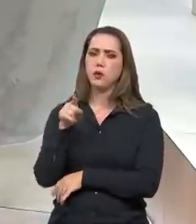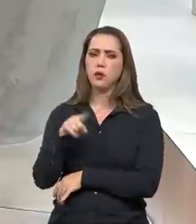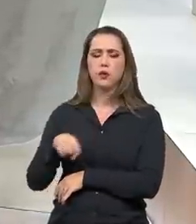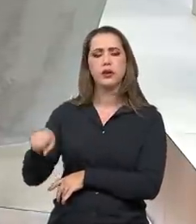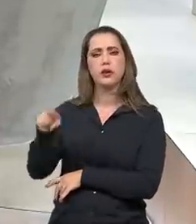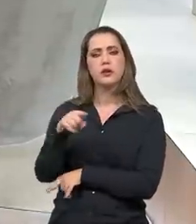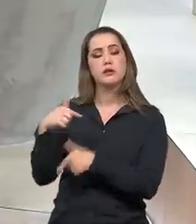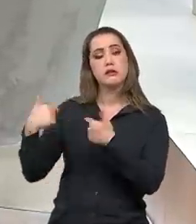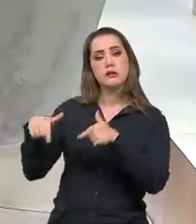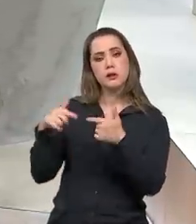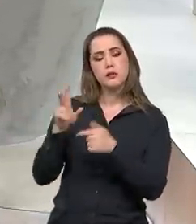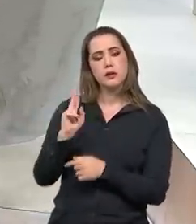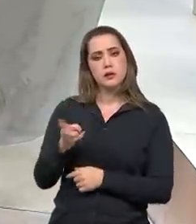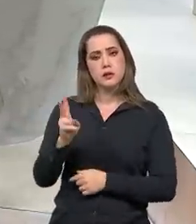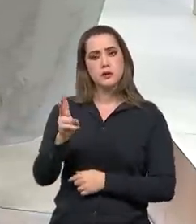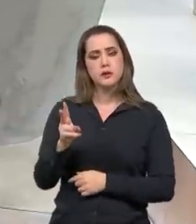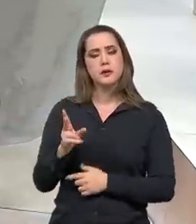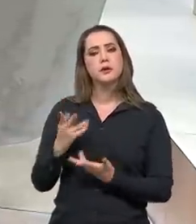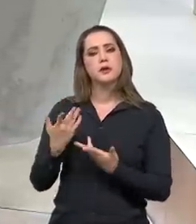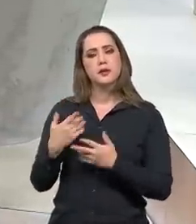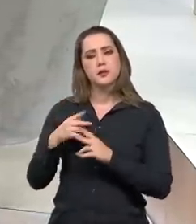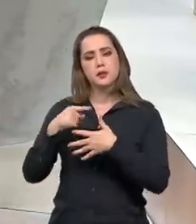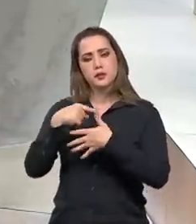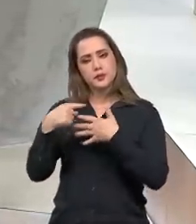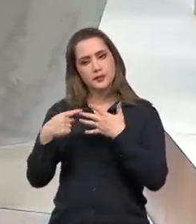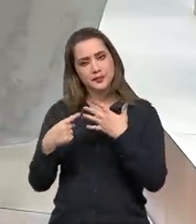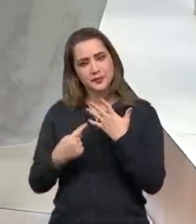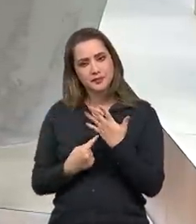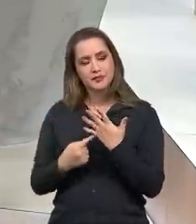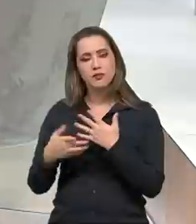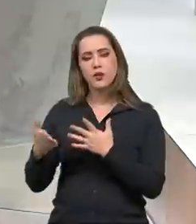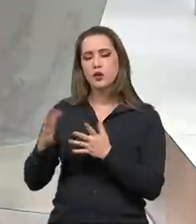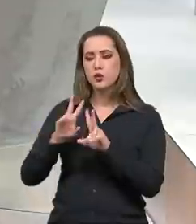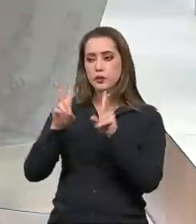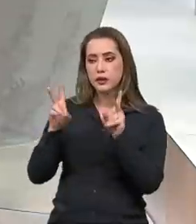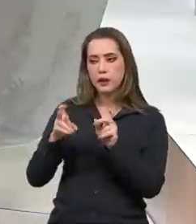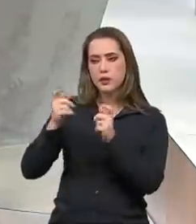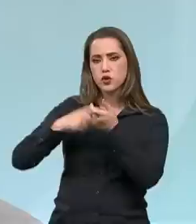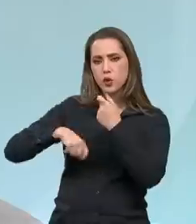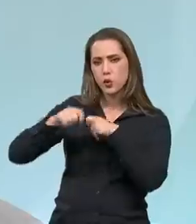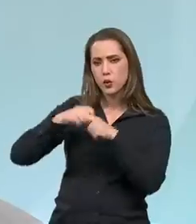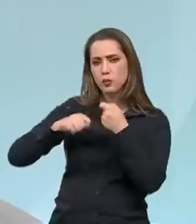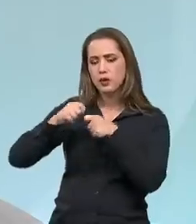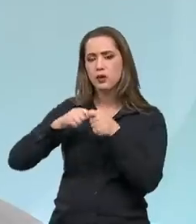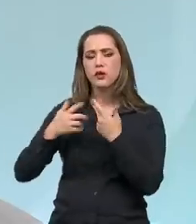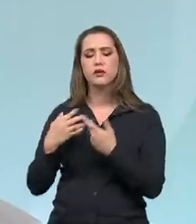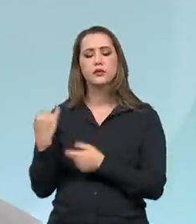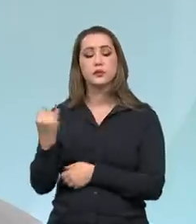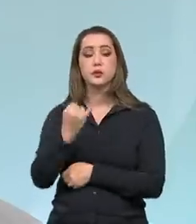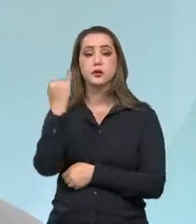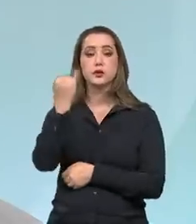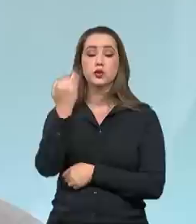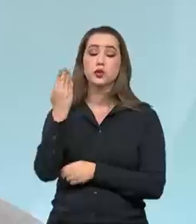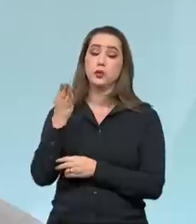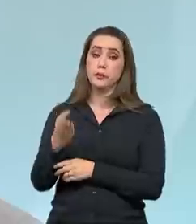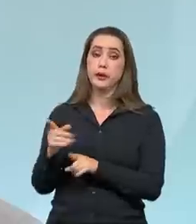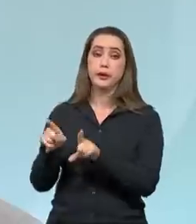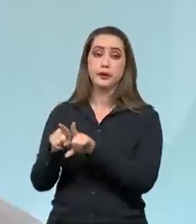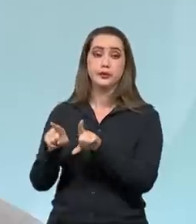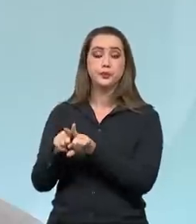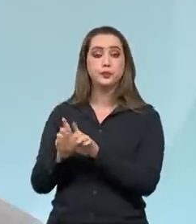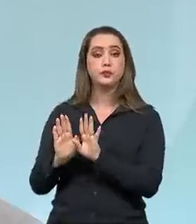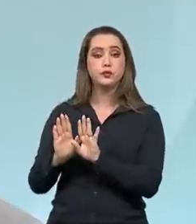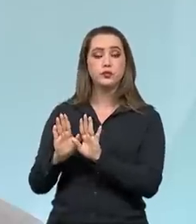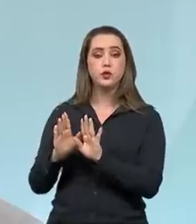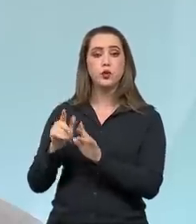trabalhando intensamente nessas questões de conjuntura econômica, que eu acho que são importantes, o IPEA também se torna uma referência na